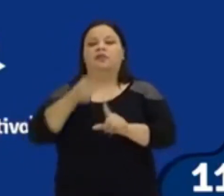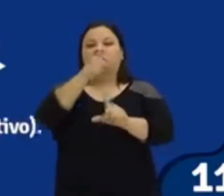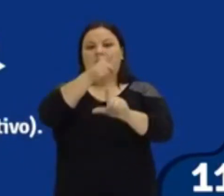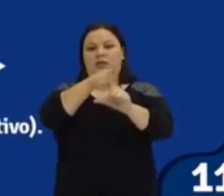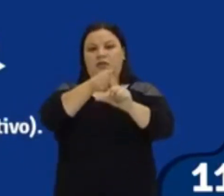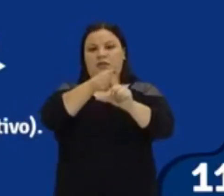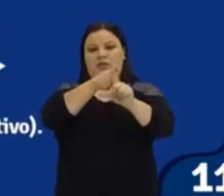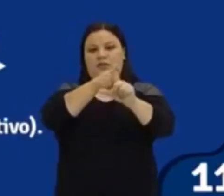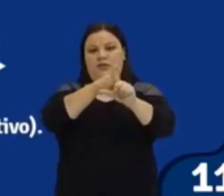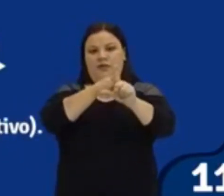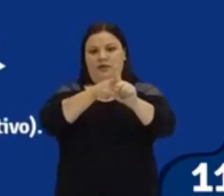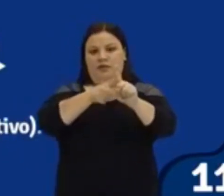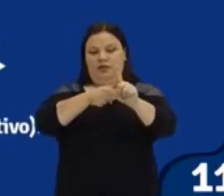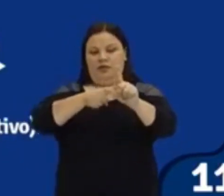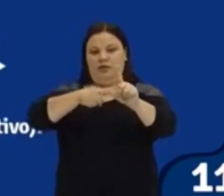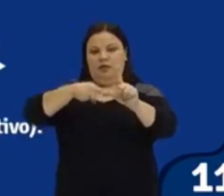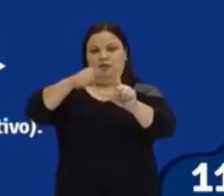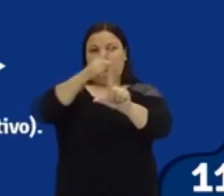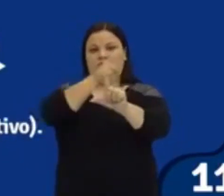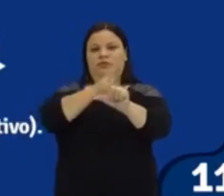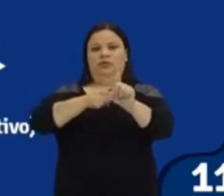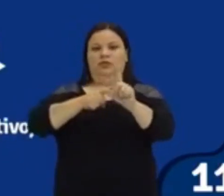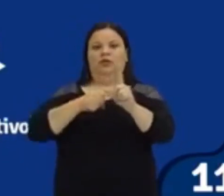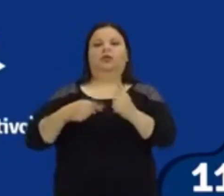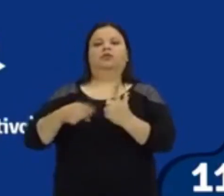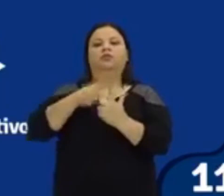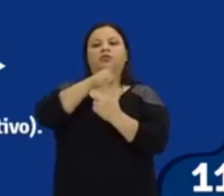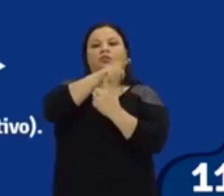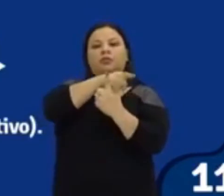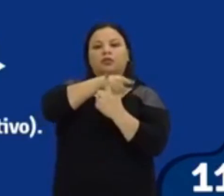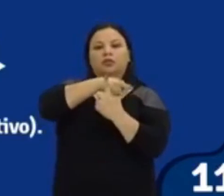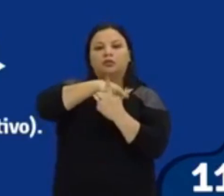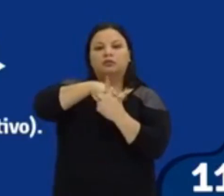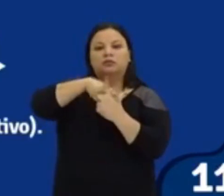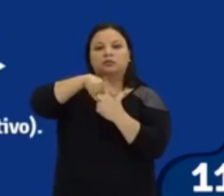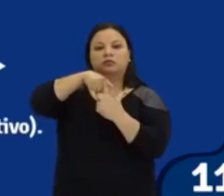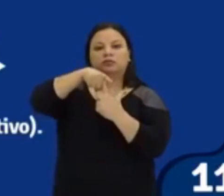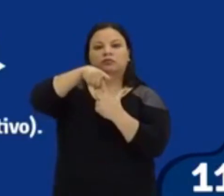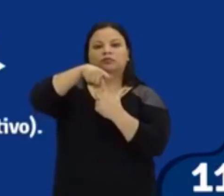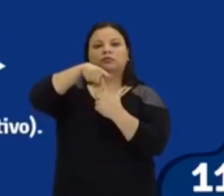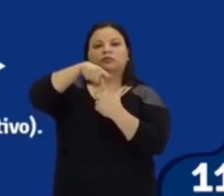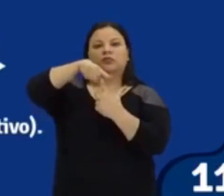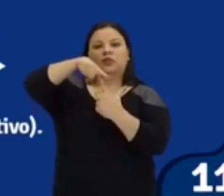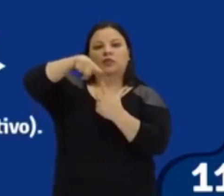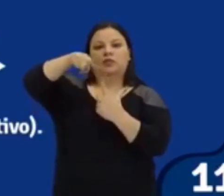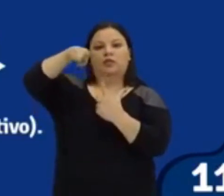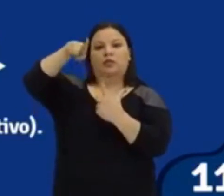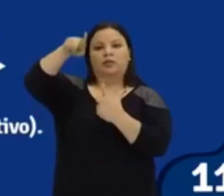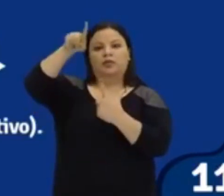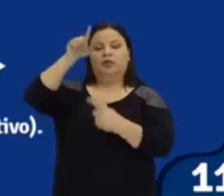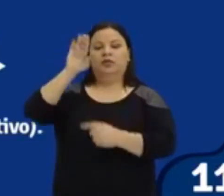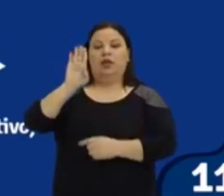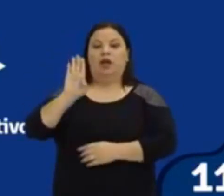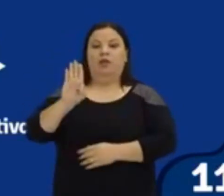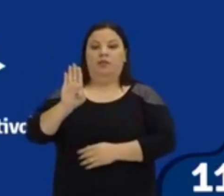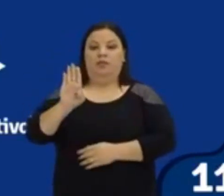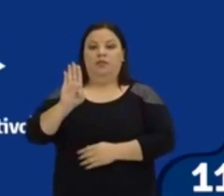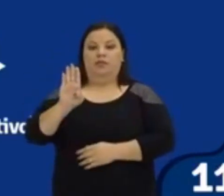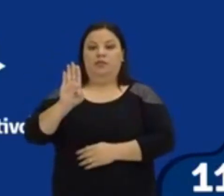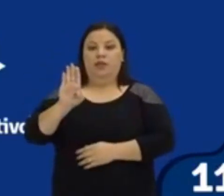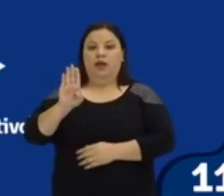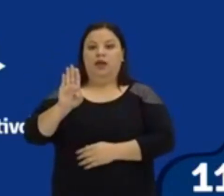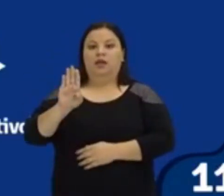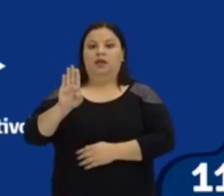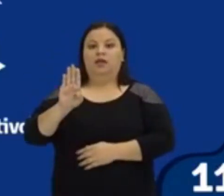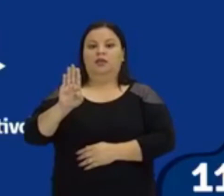aqui no caso, a nossa parábola está subindo. Olha aqui, Está aumentando, então está subindo. Então, o valor